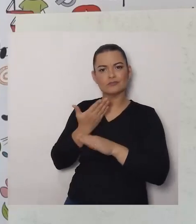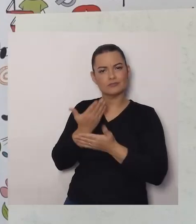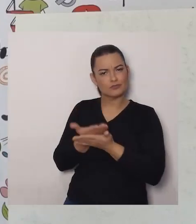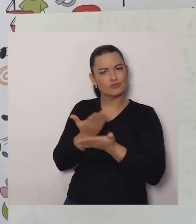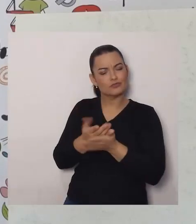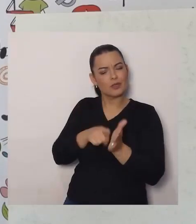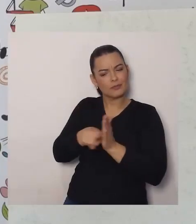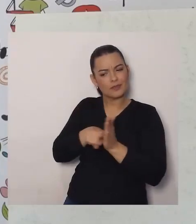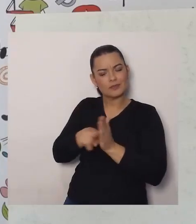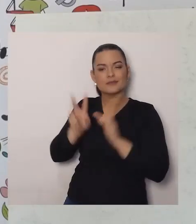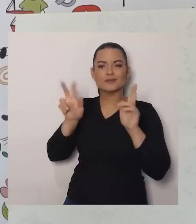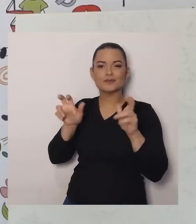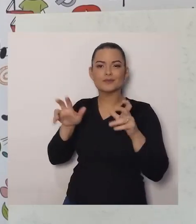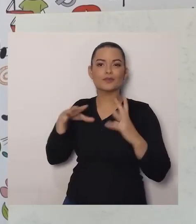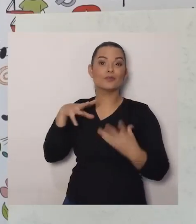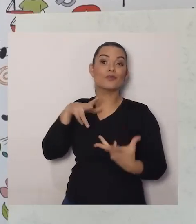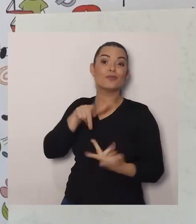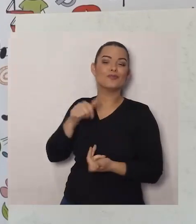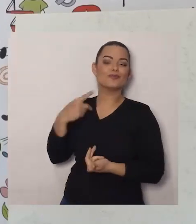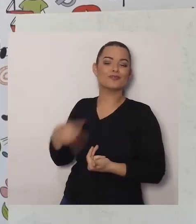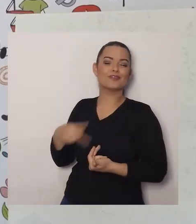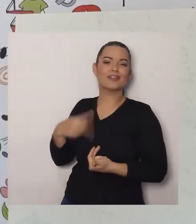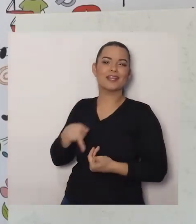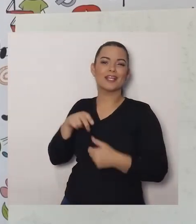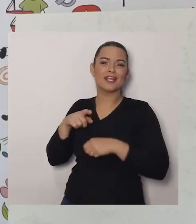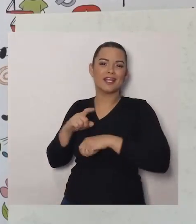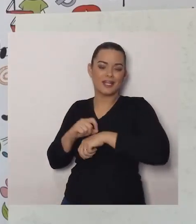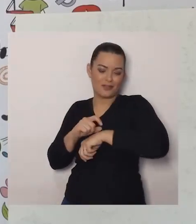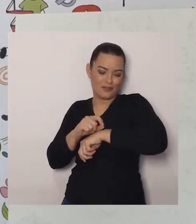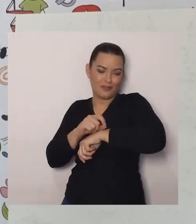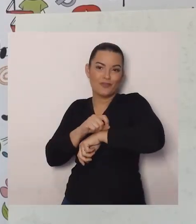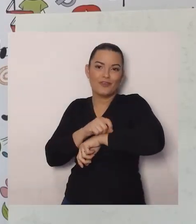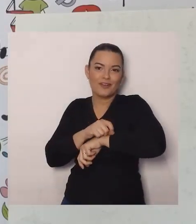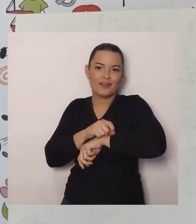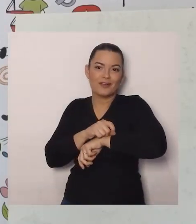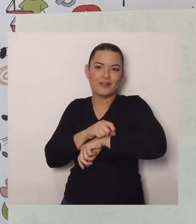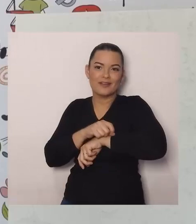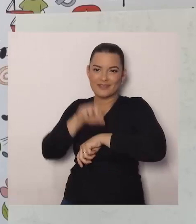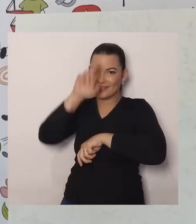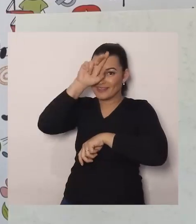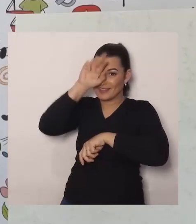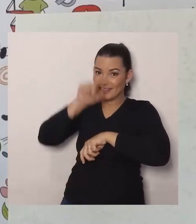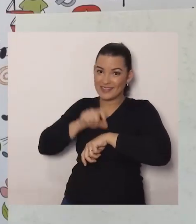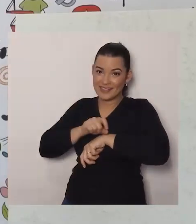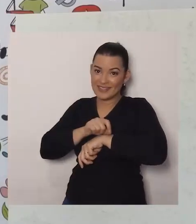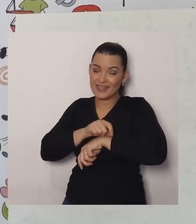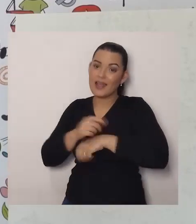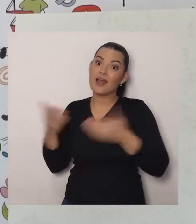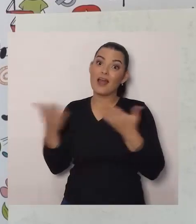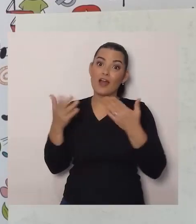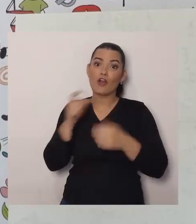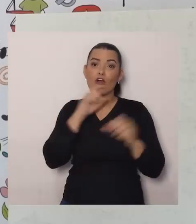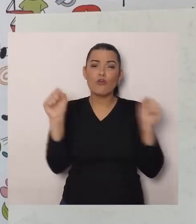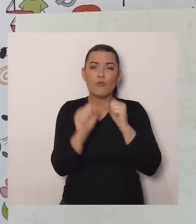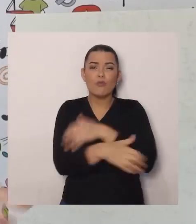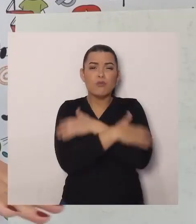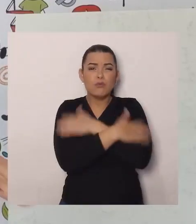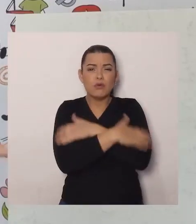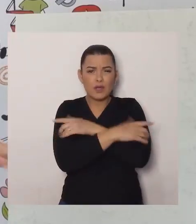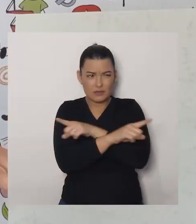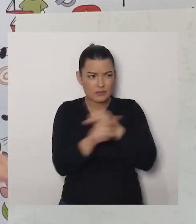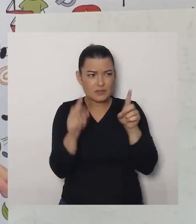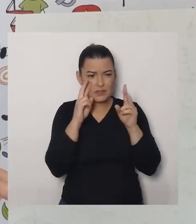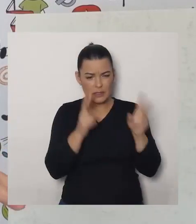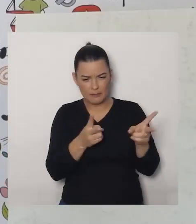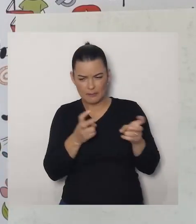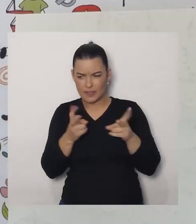Agora, Nós, Estamos, pleno, Inverno, Tá, Bem, Frio, Né? Você, Consegue, Ver, Formiguinhas, Andando,